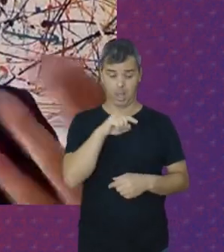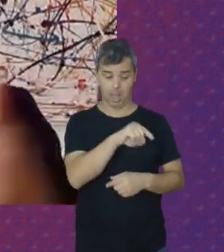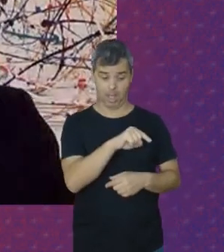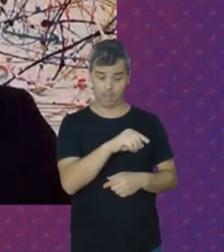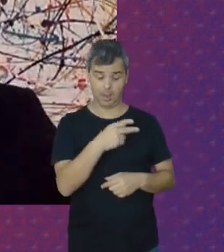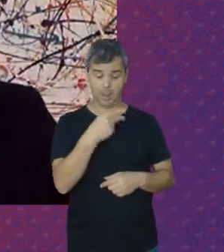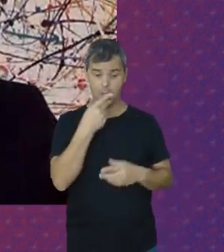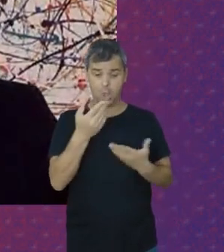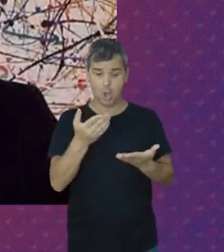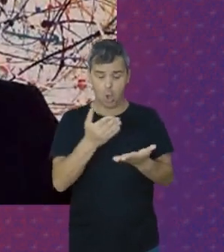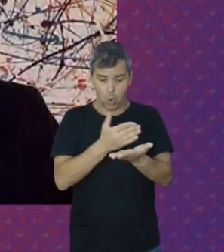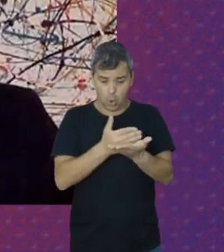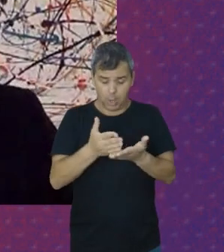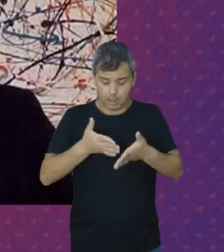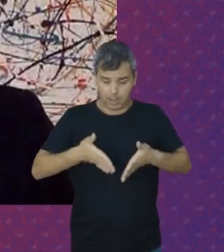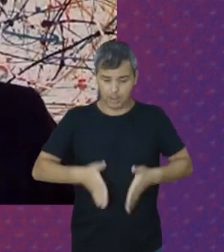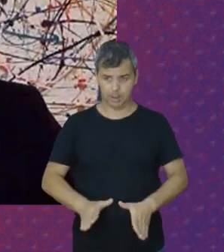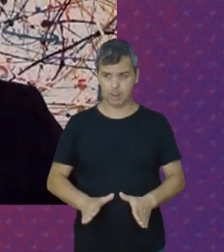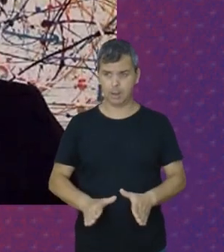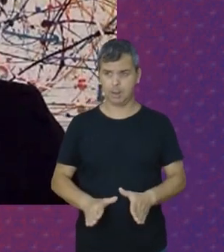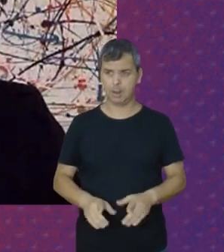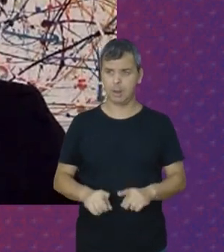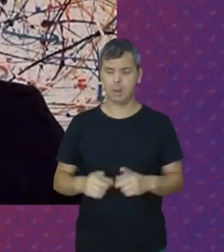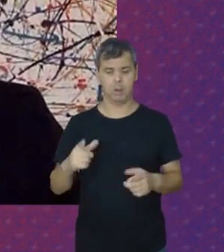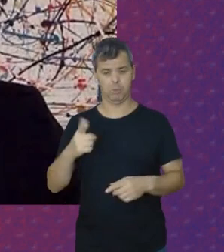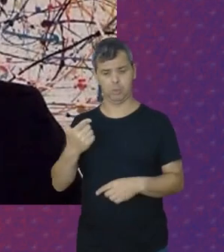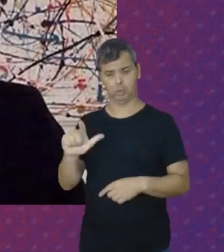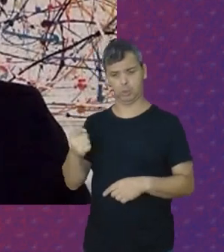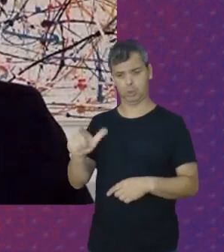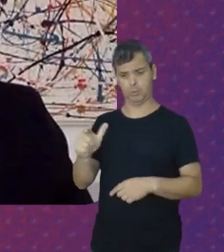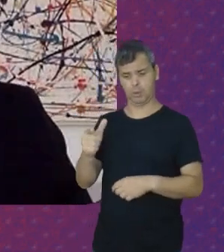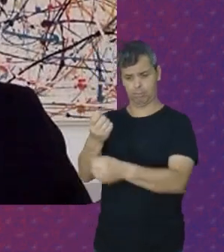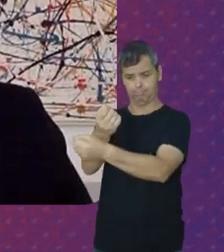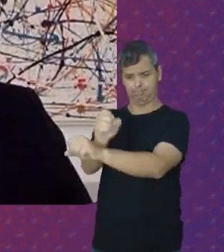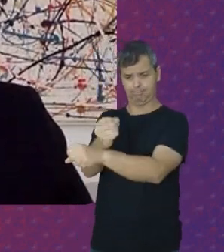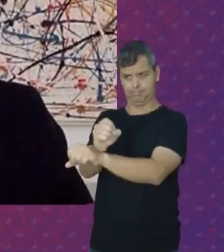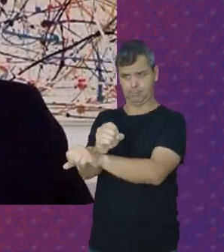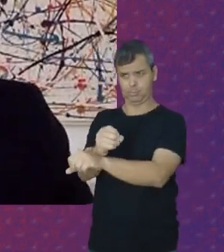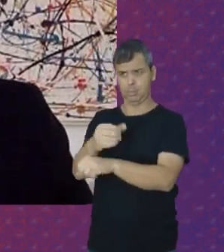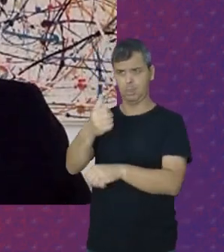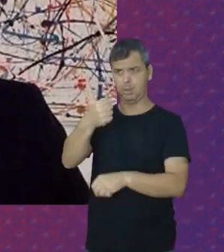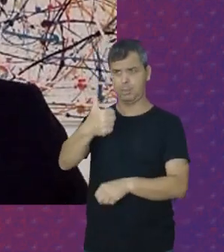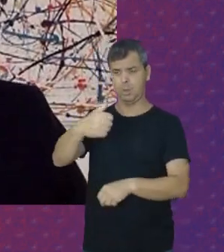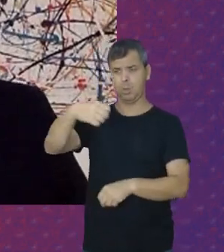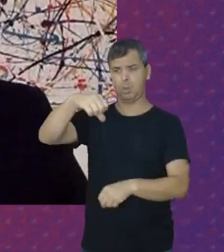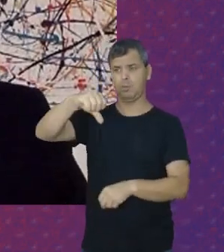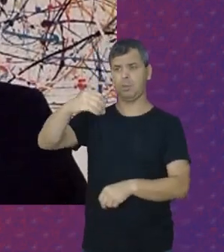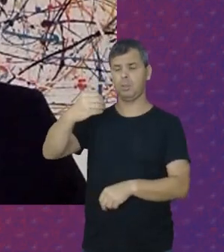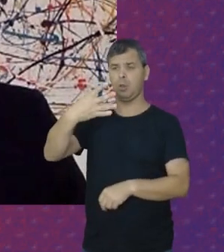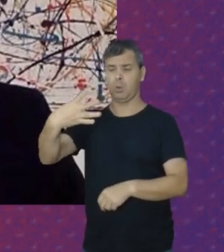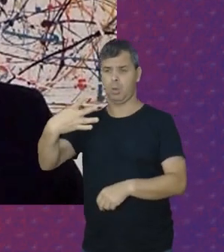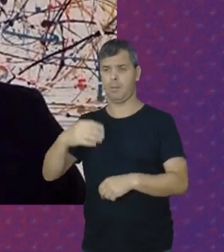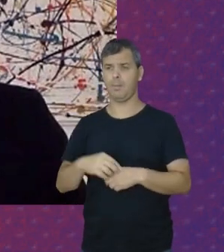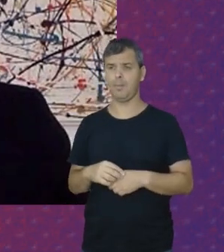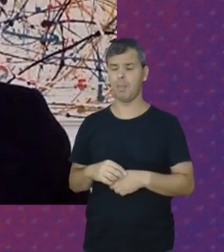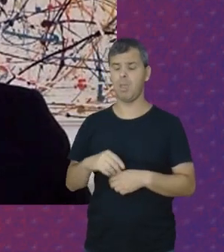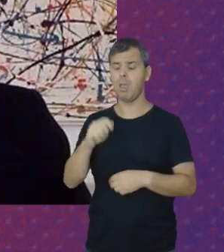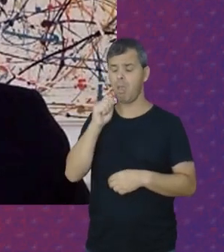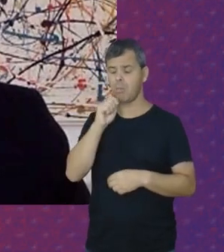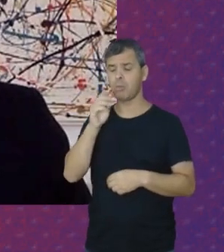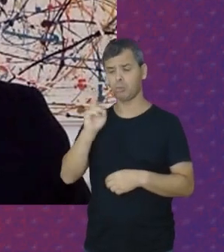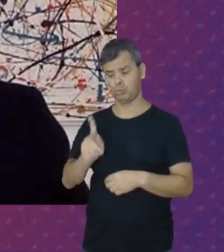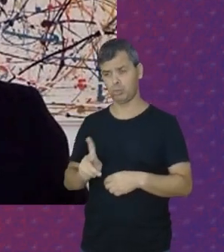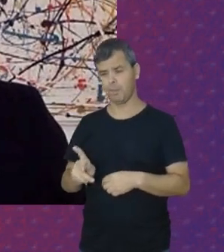dizer Que quando ela Nasceu Embora não existisse Mais escravidão Em 1904 Ainda assim